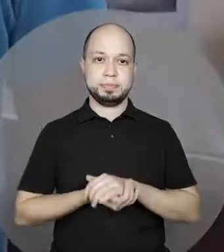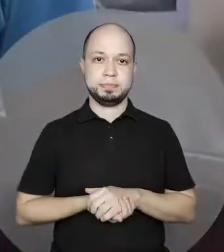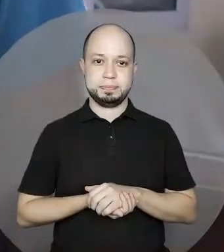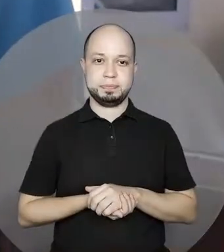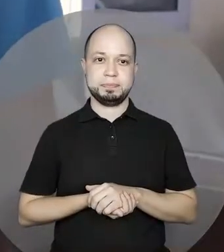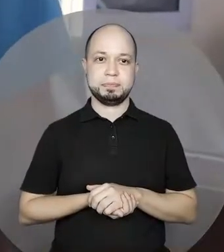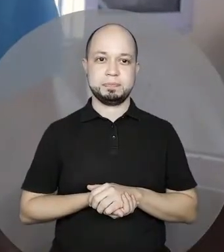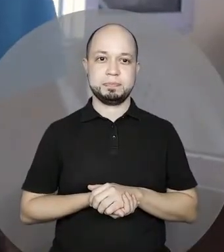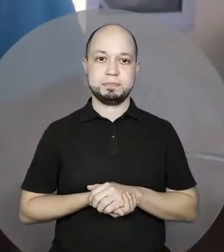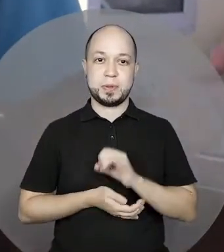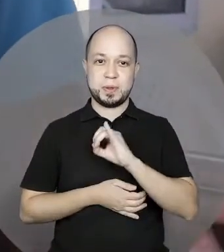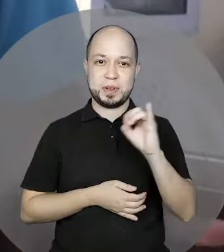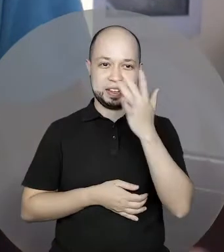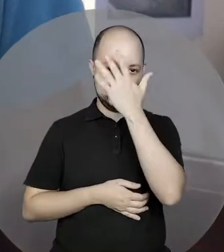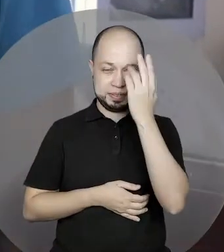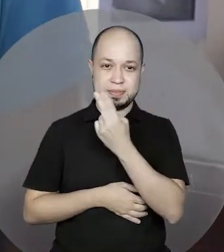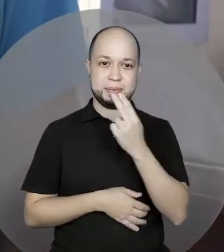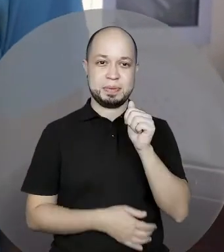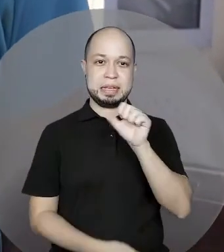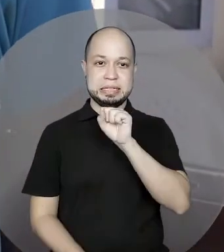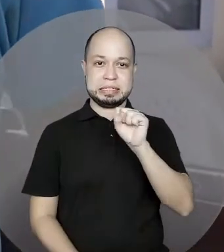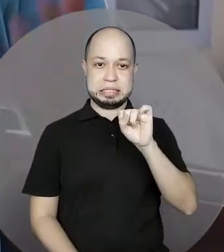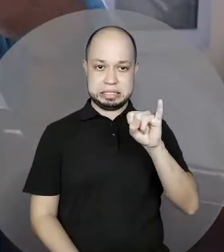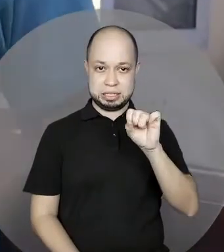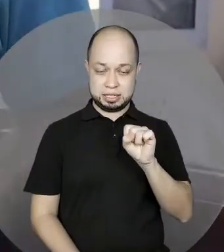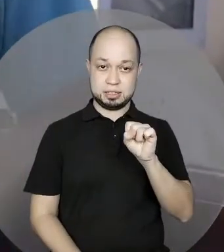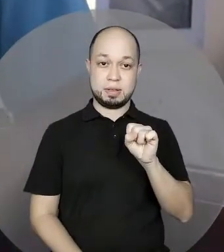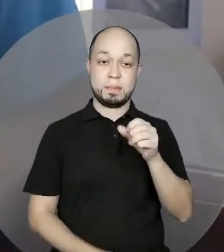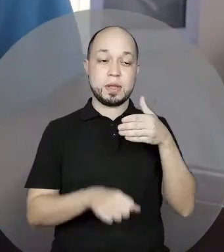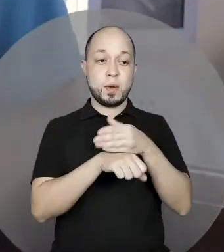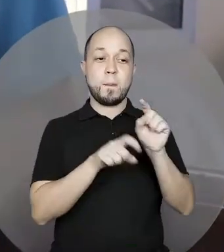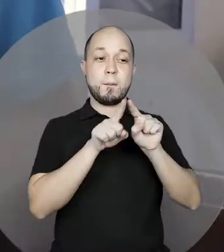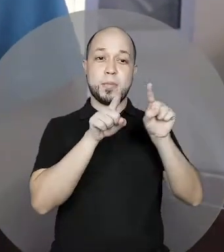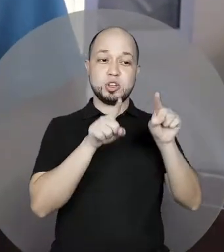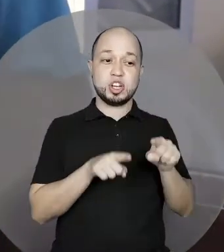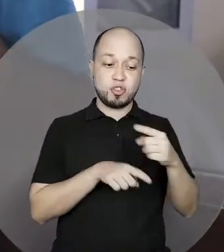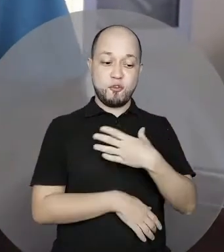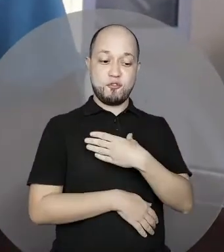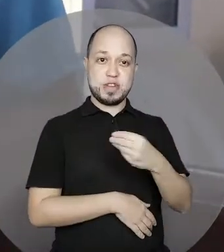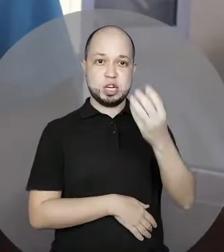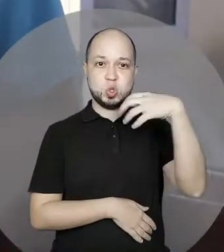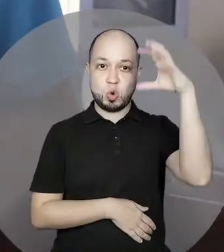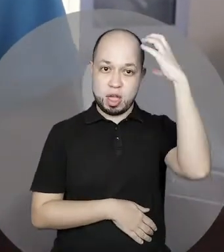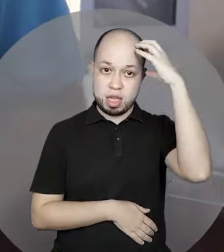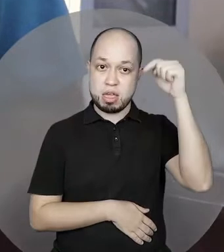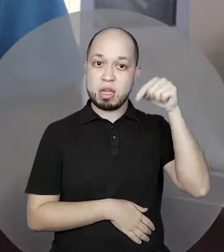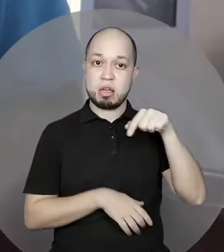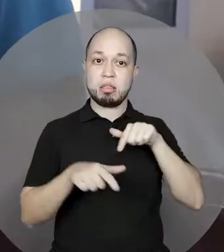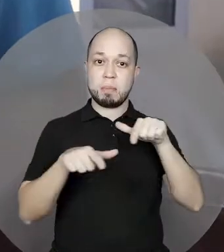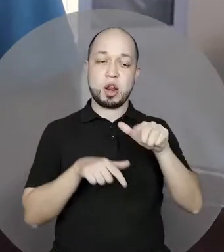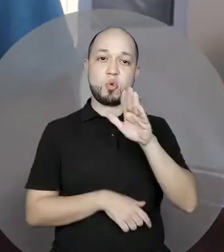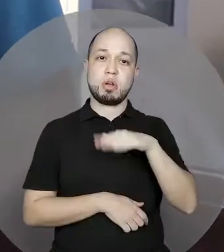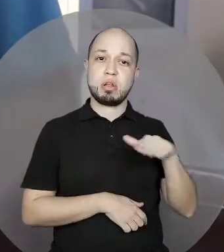Oi, gente, eu sou o Assis, faço parte do projeto Filhos do Rei. E aqui na nossa instituição nós trabalhamos com crianças e adolescentes, mas